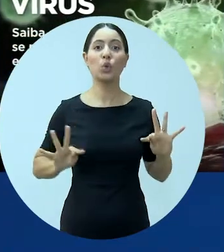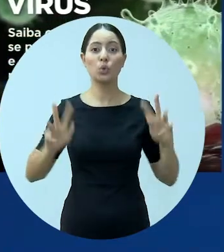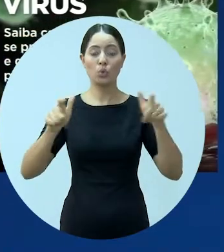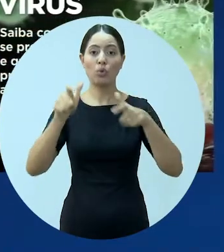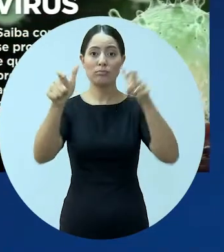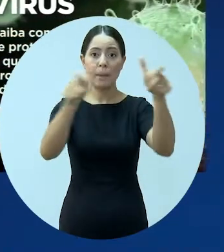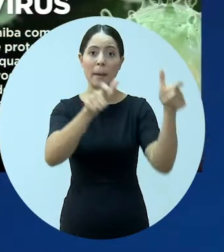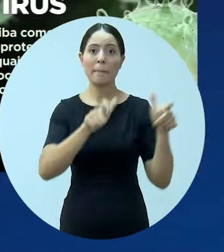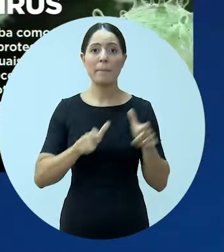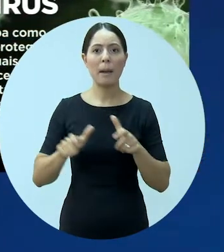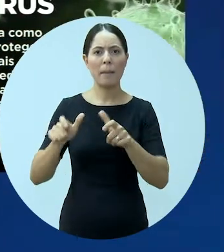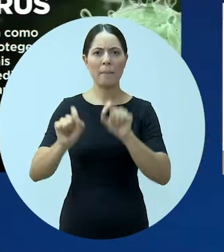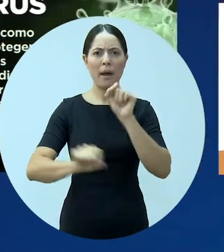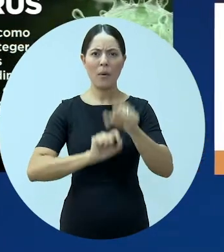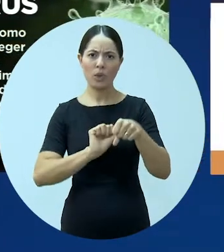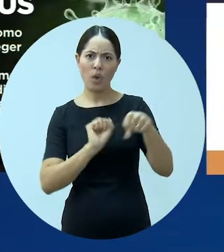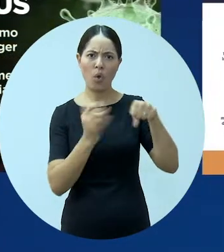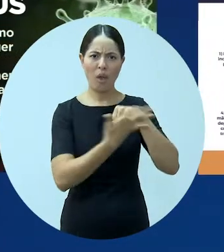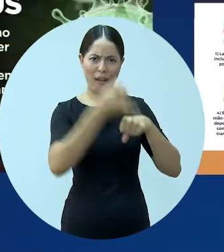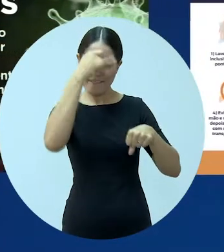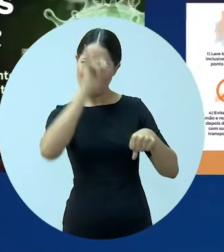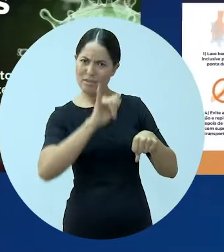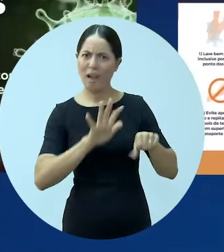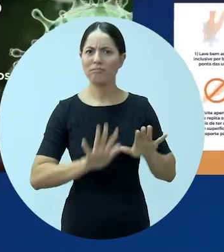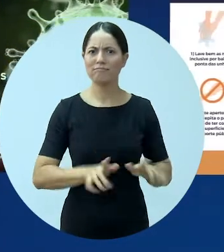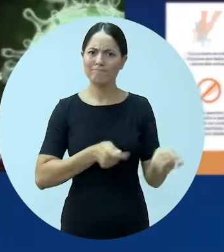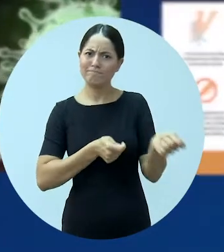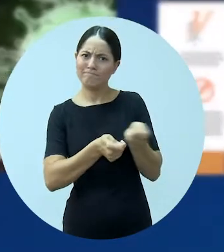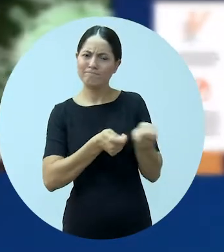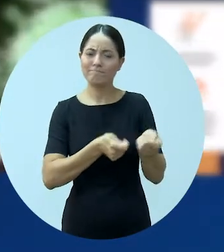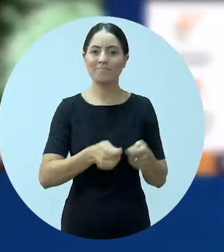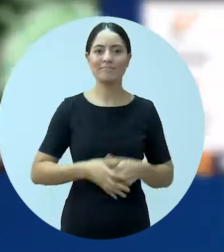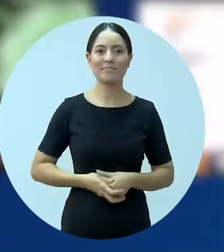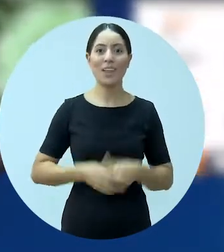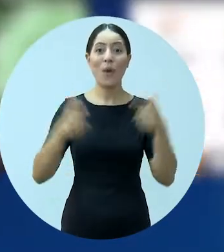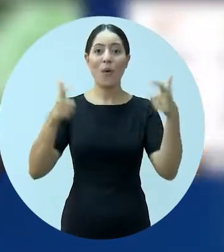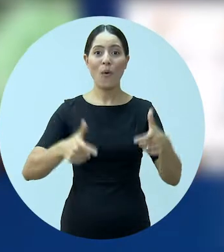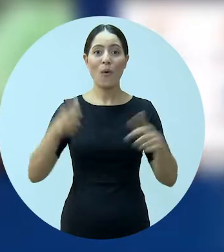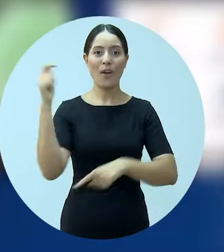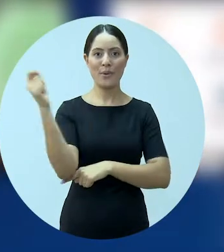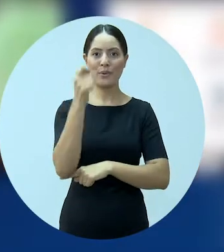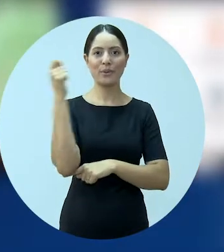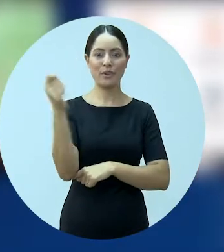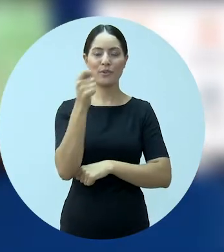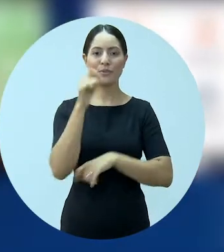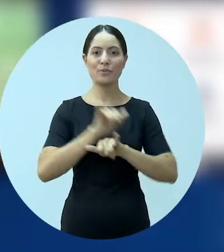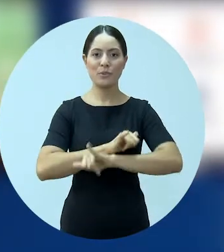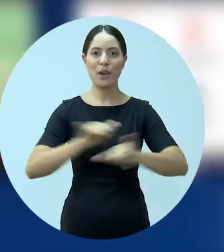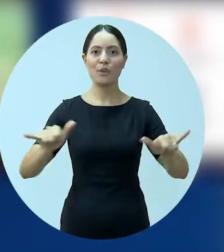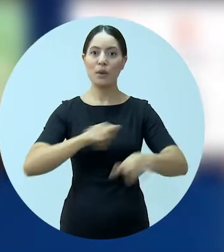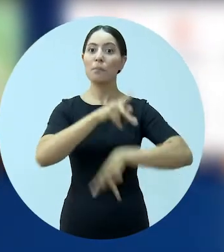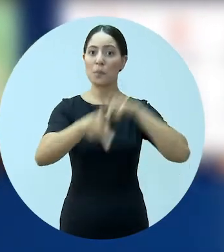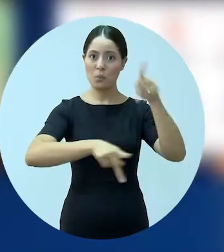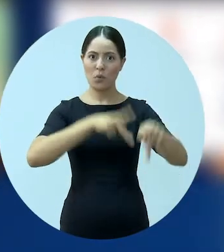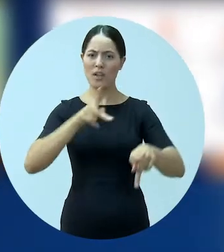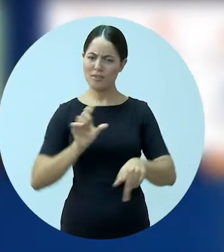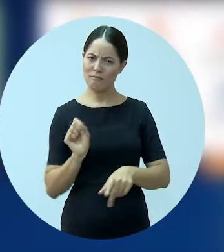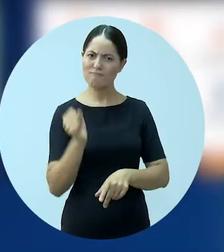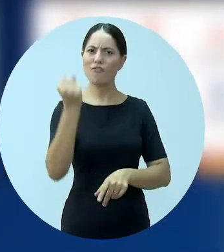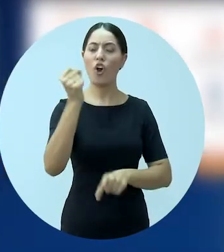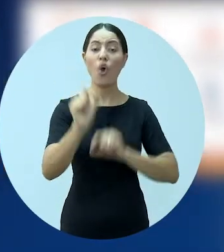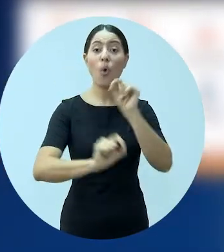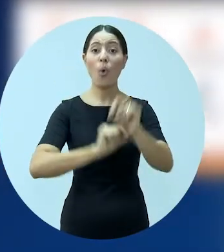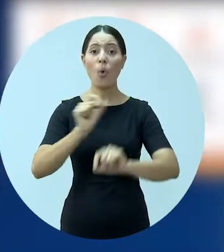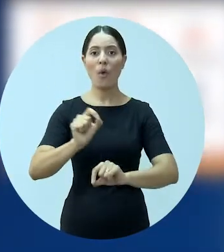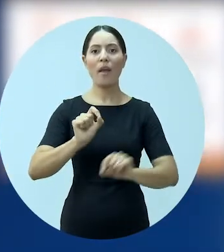estão empenhadas em conter a proliferação do novo coronavírus. No Rio Grande do Sul, a campanha de orientação da população está muito